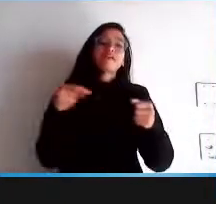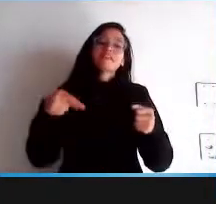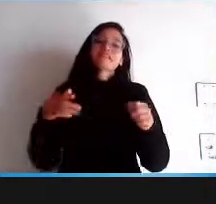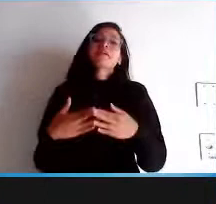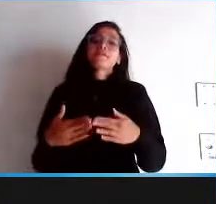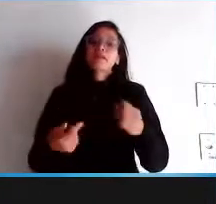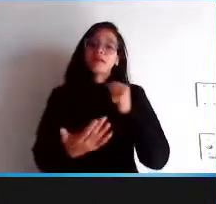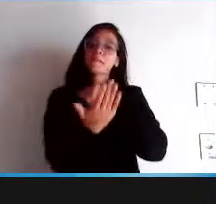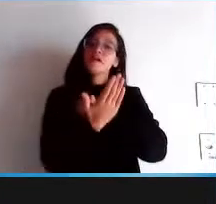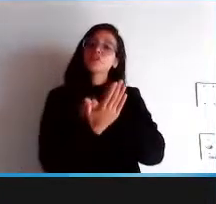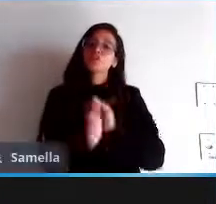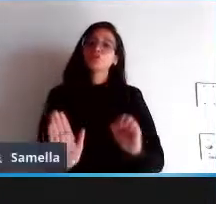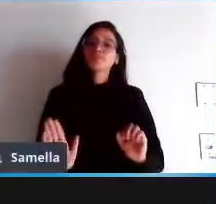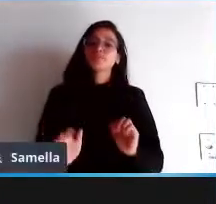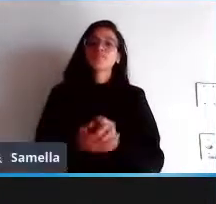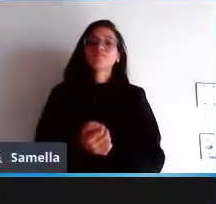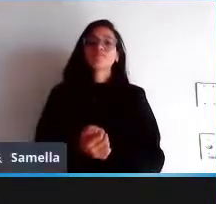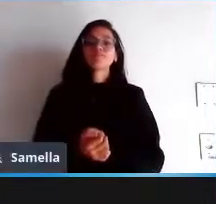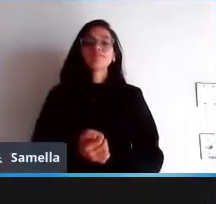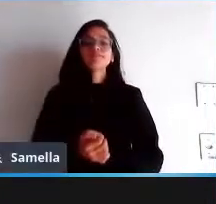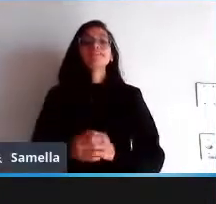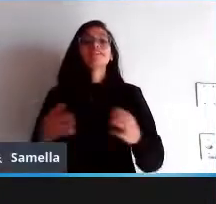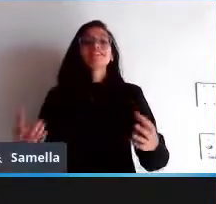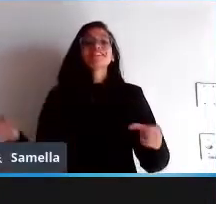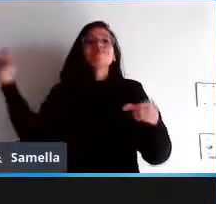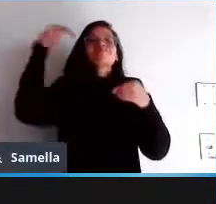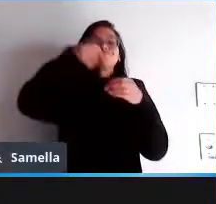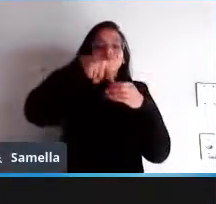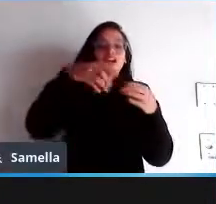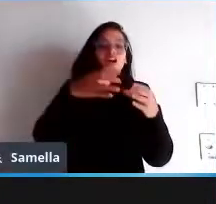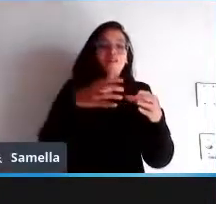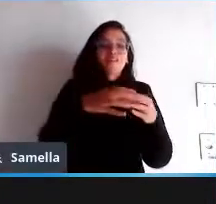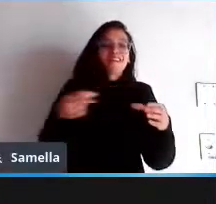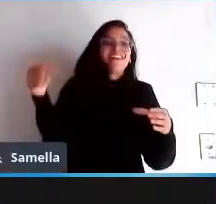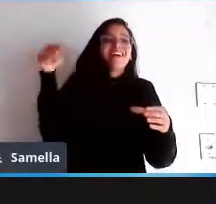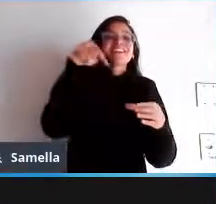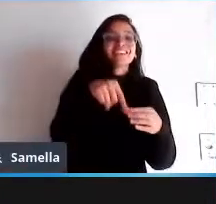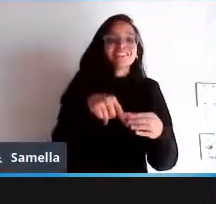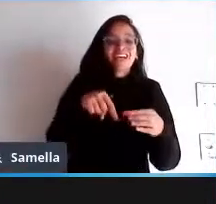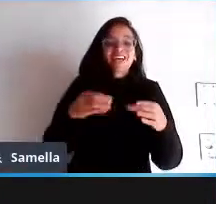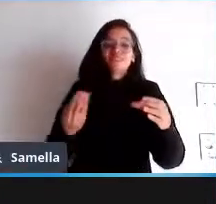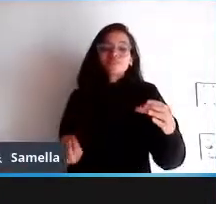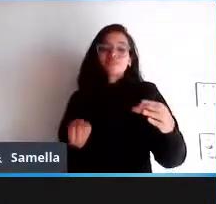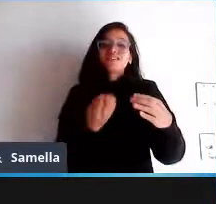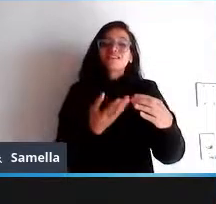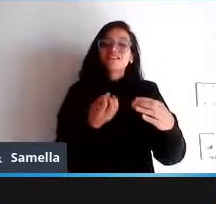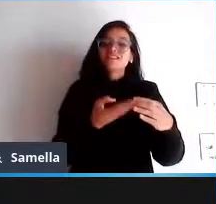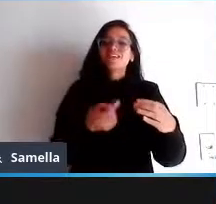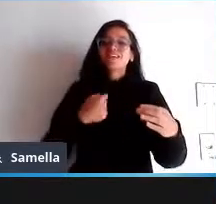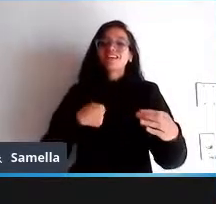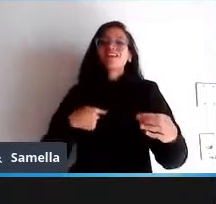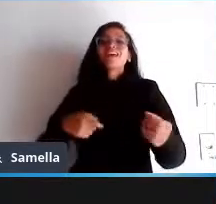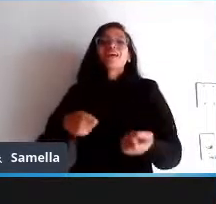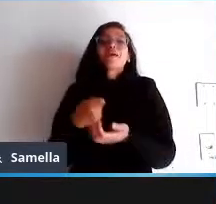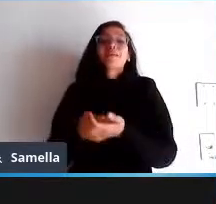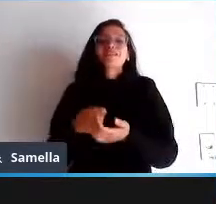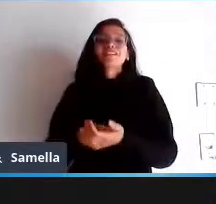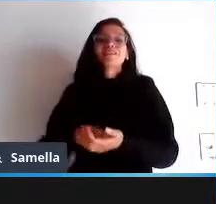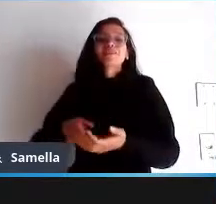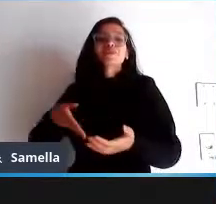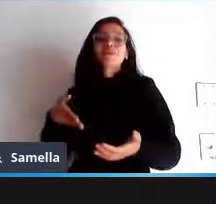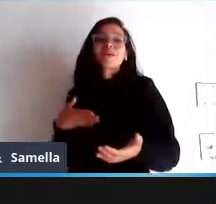dentro de uma comunidade né esse servir garantiu a nossa chegada até aqui em termos de